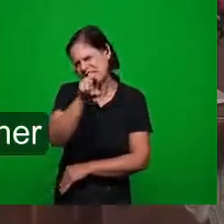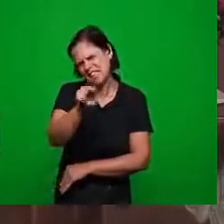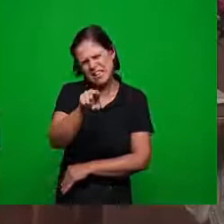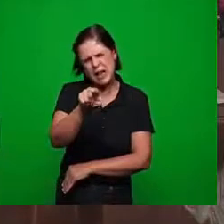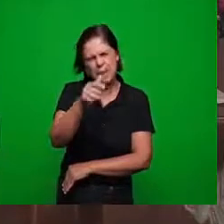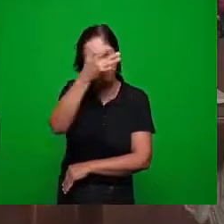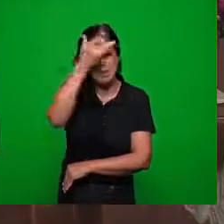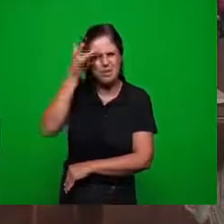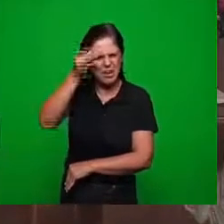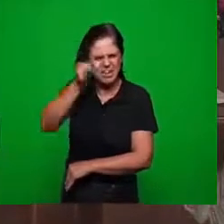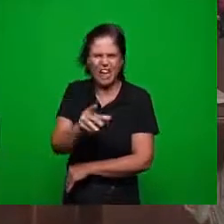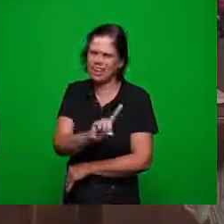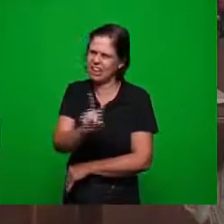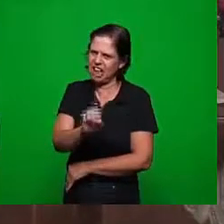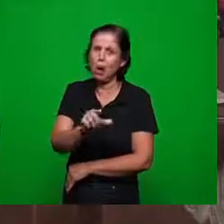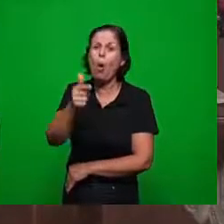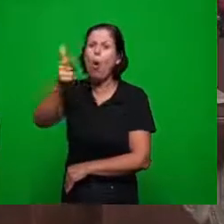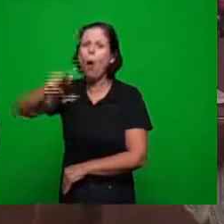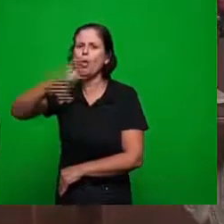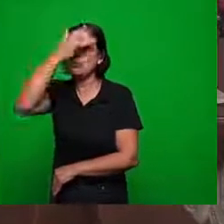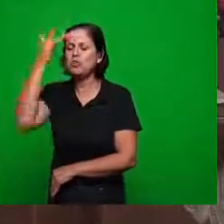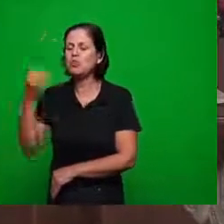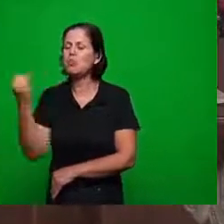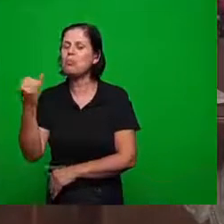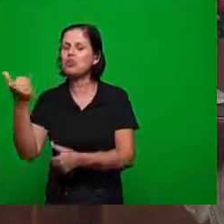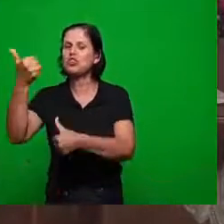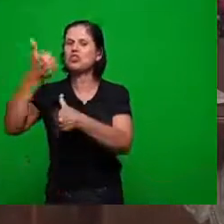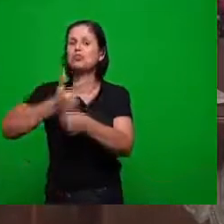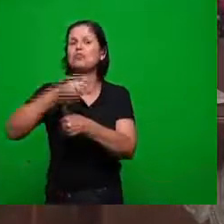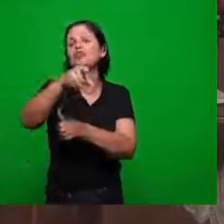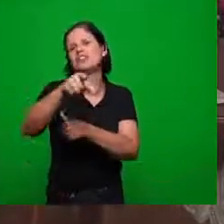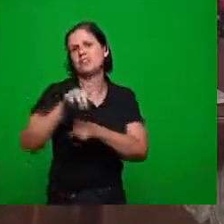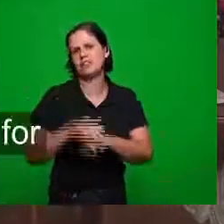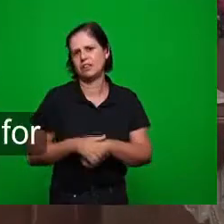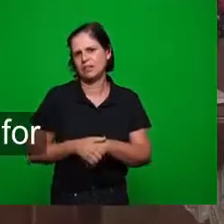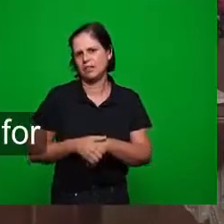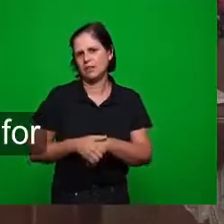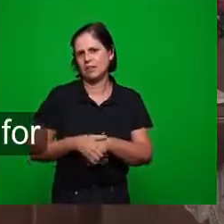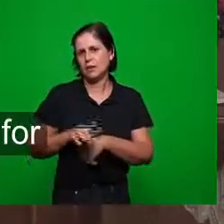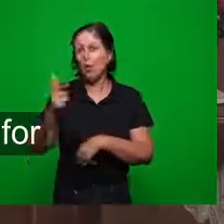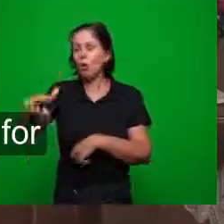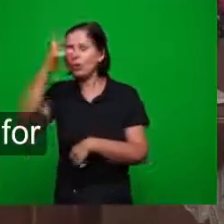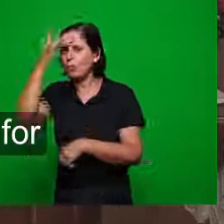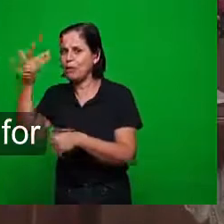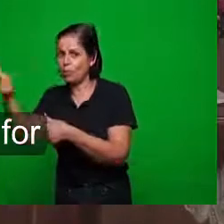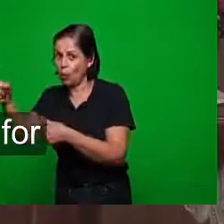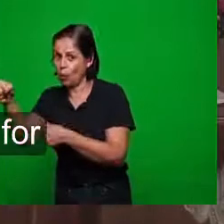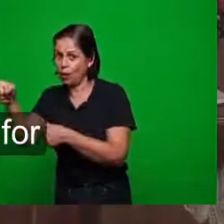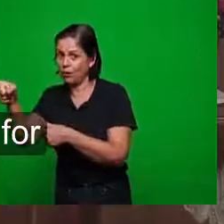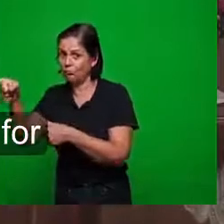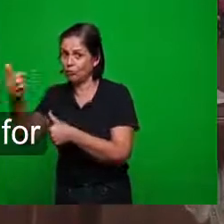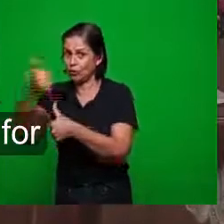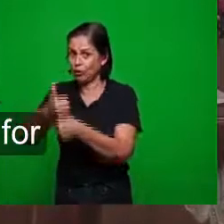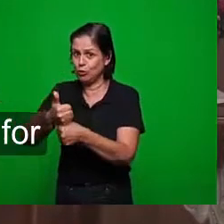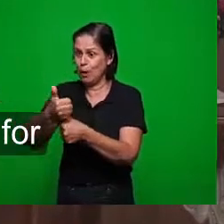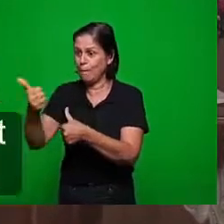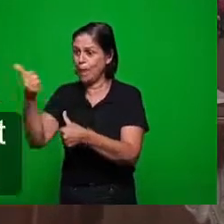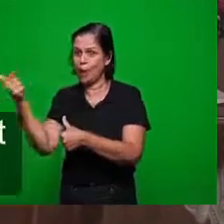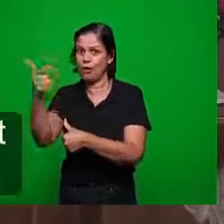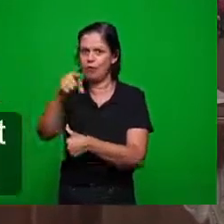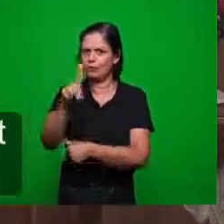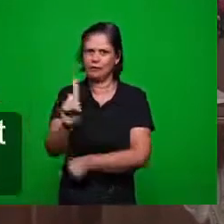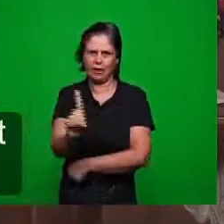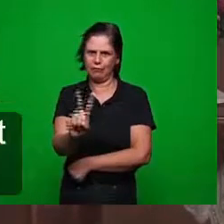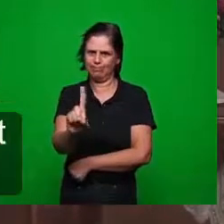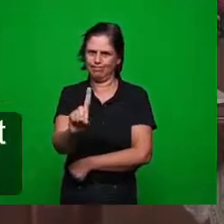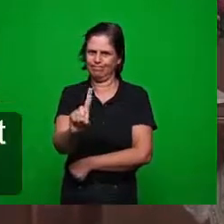sempre outra pessoa muito importante que pode fazer aquilo que você está fazendo só que essa pessoa não faz e nem quer fazer e se entregar para